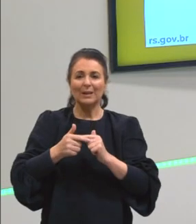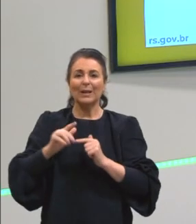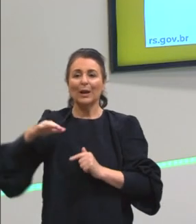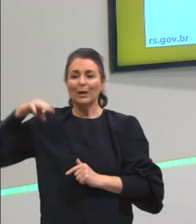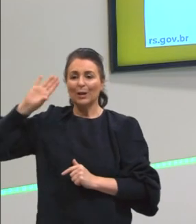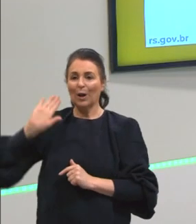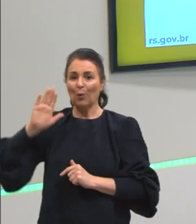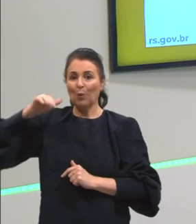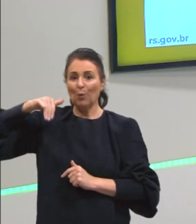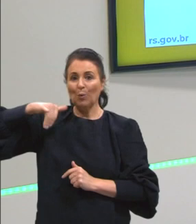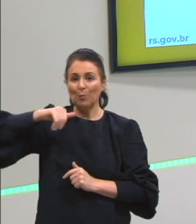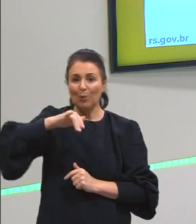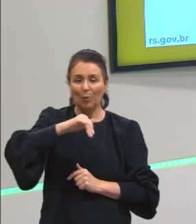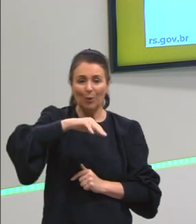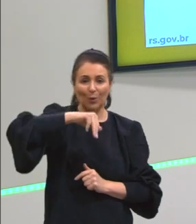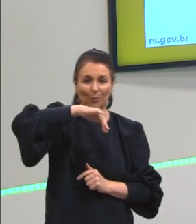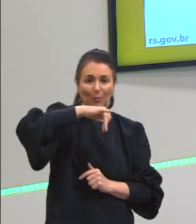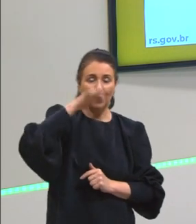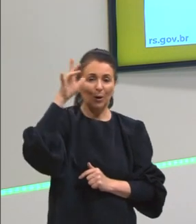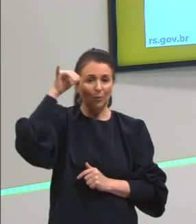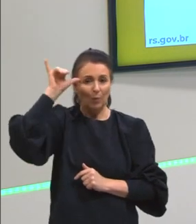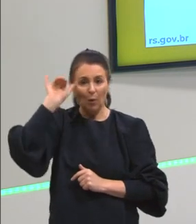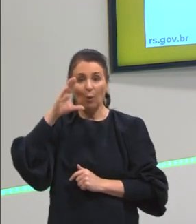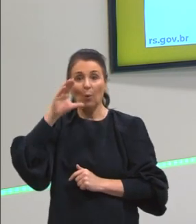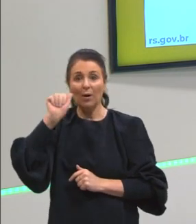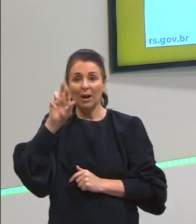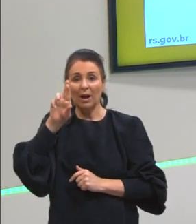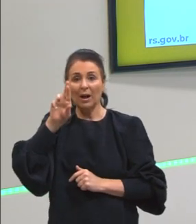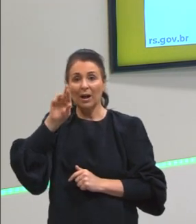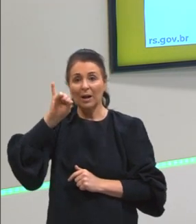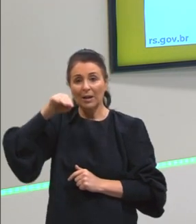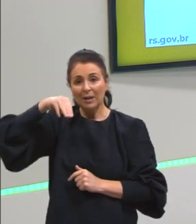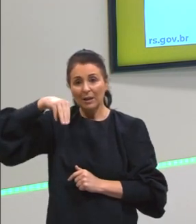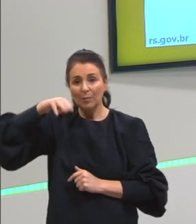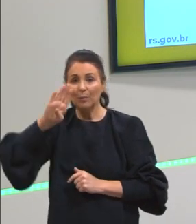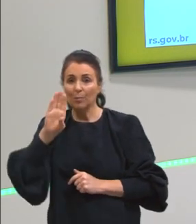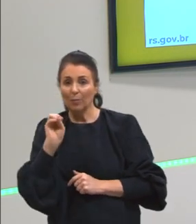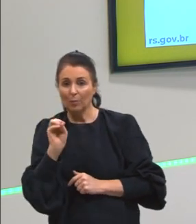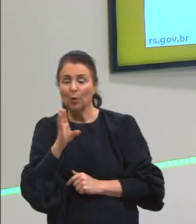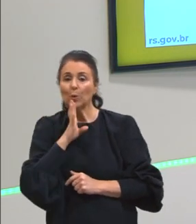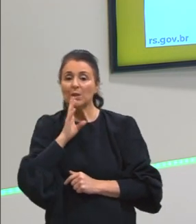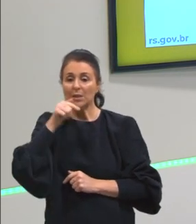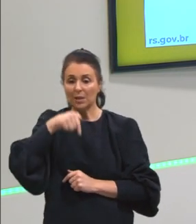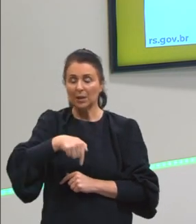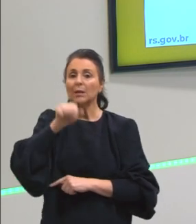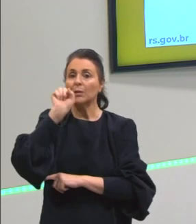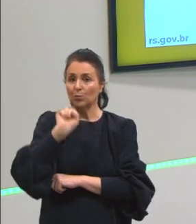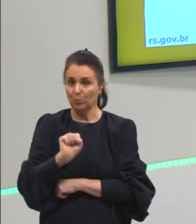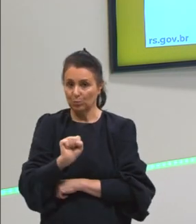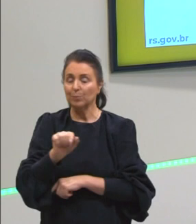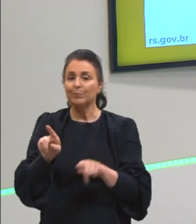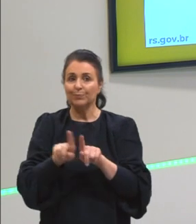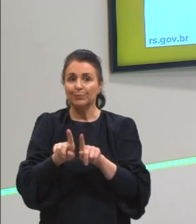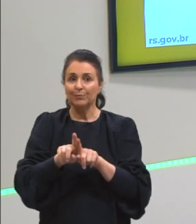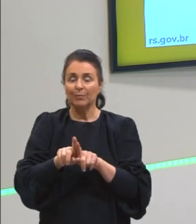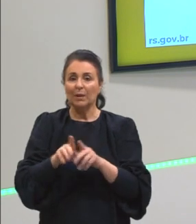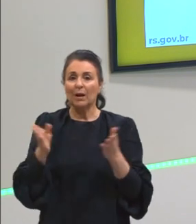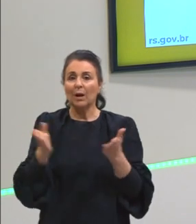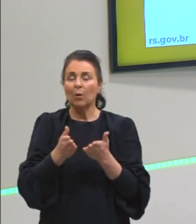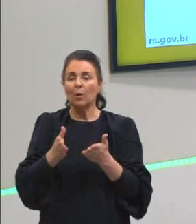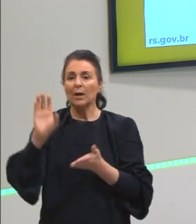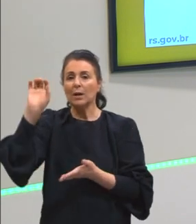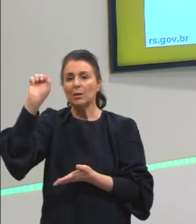né? A música do Carimbó, muito conhecida em todo o Brasil, muito conhecida aqui no sul, né? Seguindo, vamos para a região